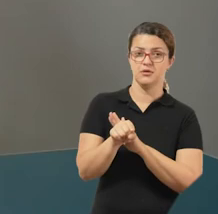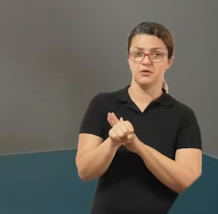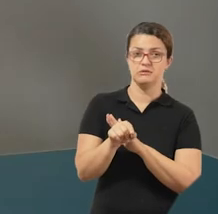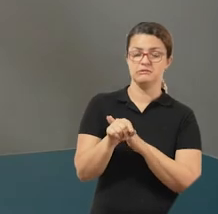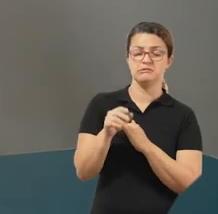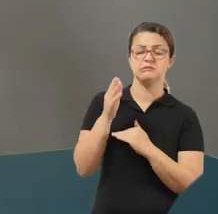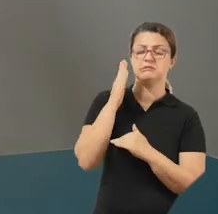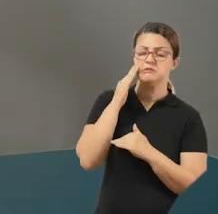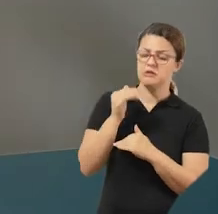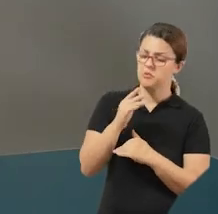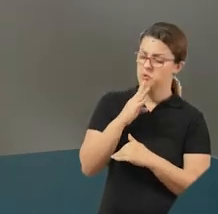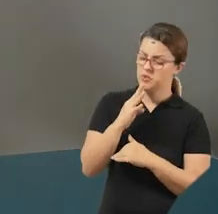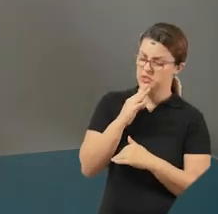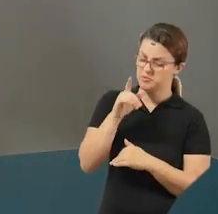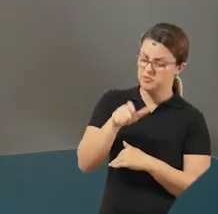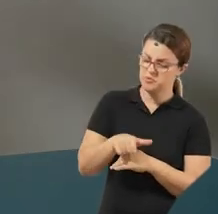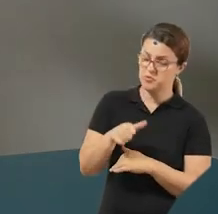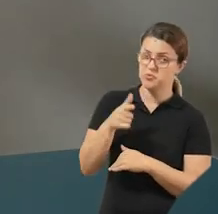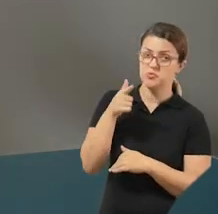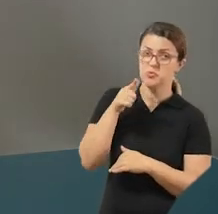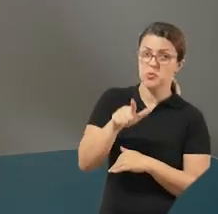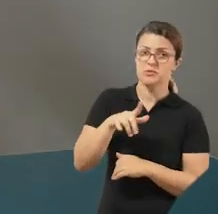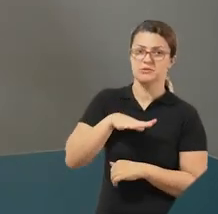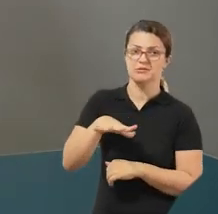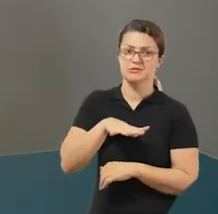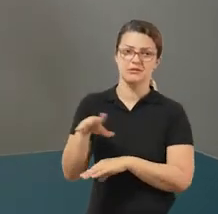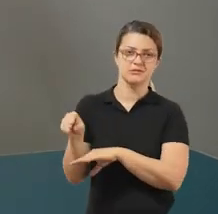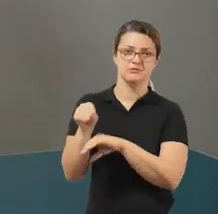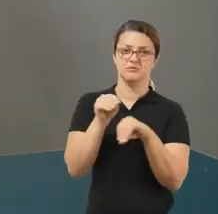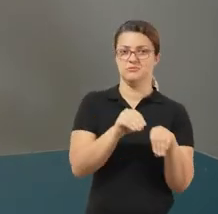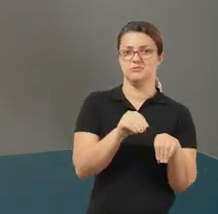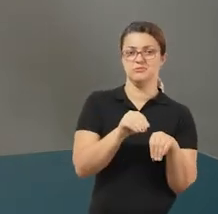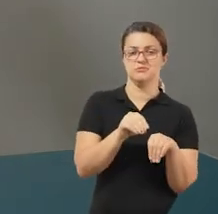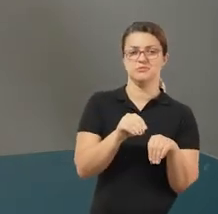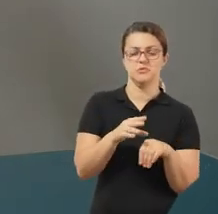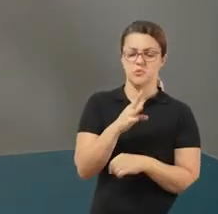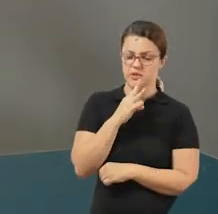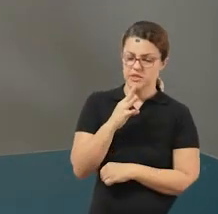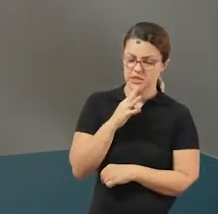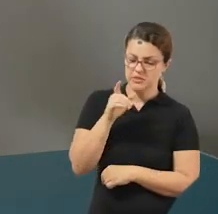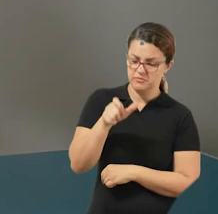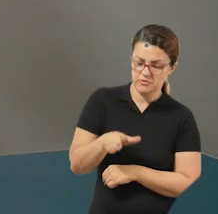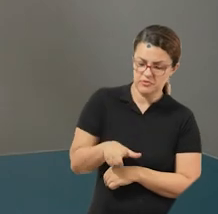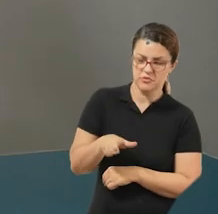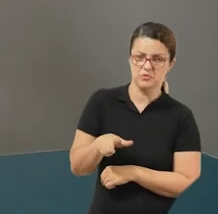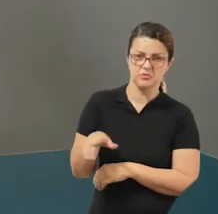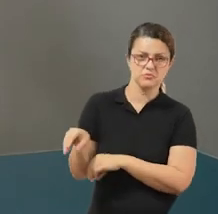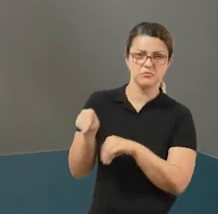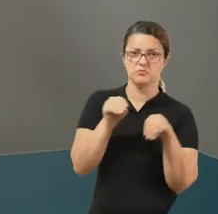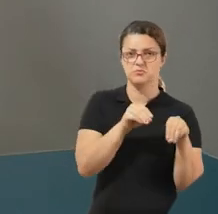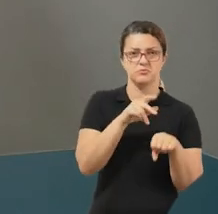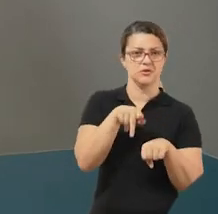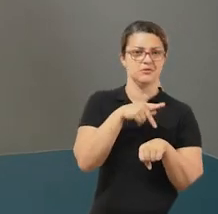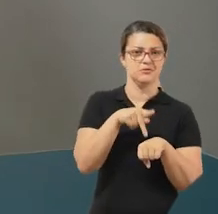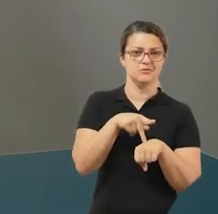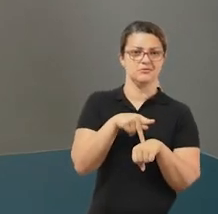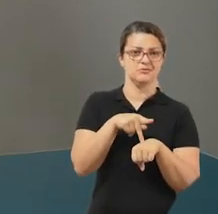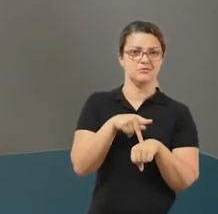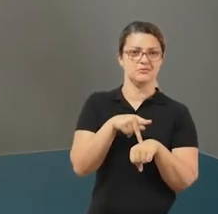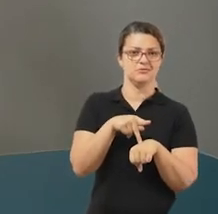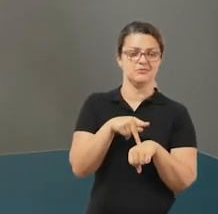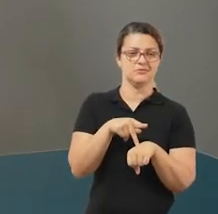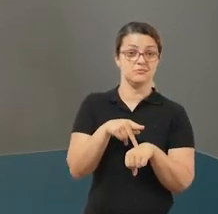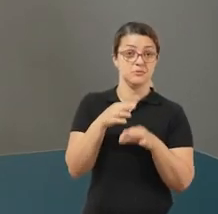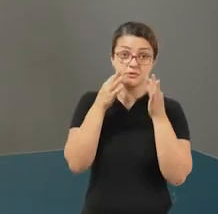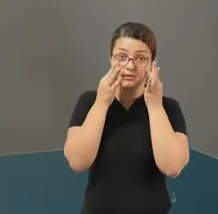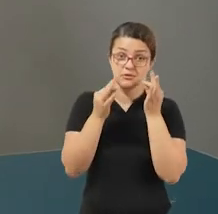essa. Se você sabe de alguém que veio de uma outra cidade para a sua, se você conhece alguém que veio de outro país, prestem muita atenção,